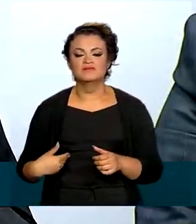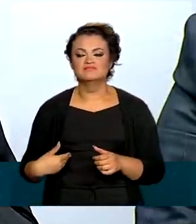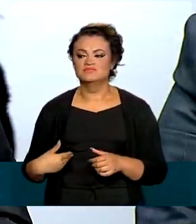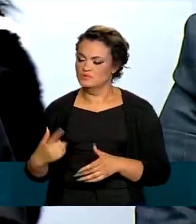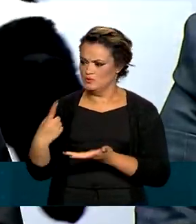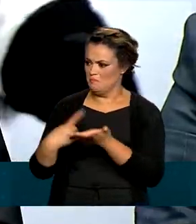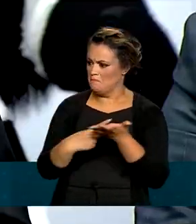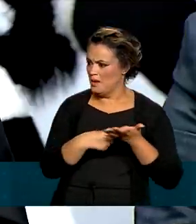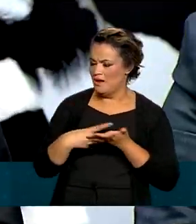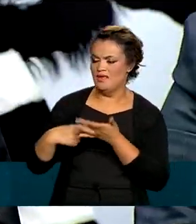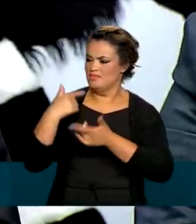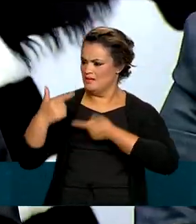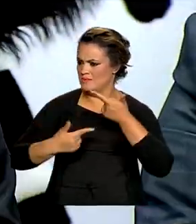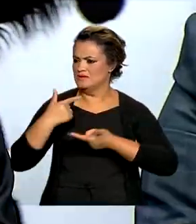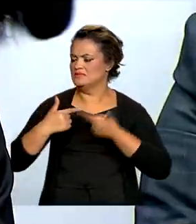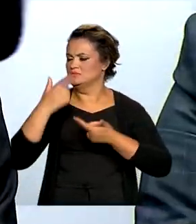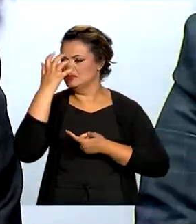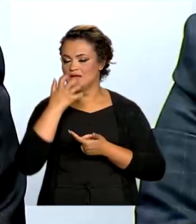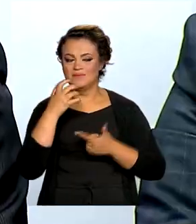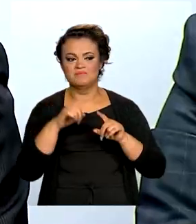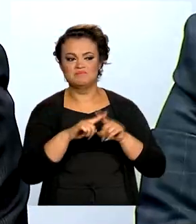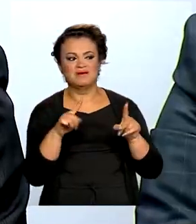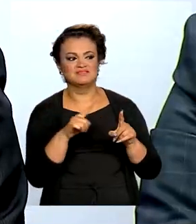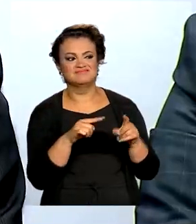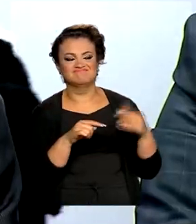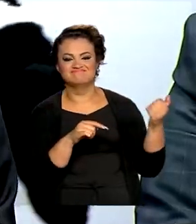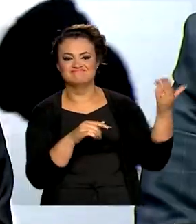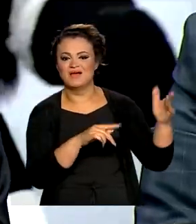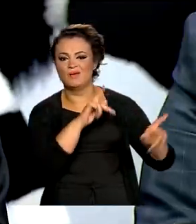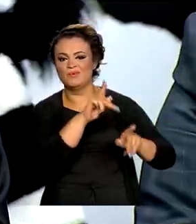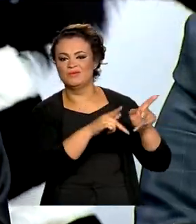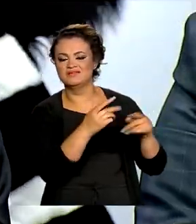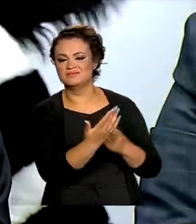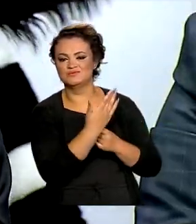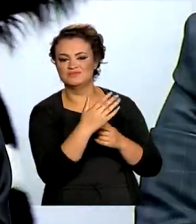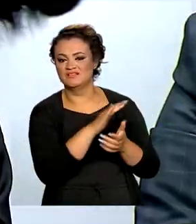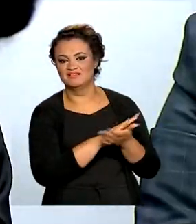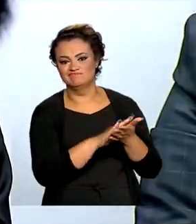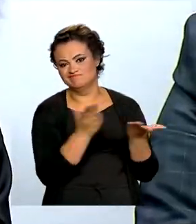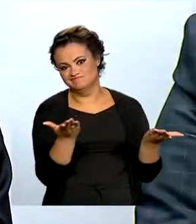irmanados e trabalhando forte, se não houver o apoio da sociedade.